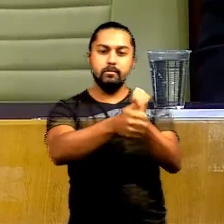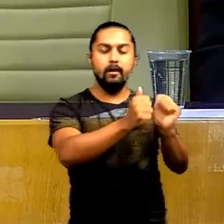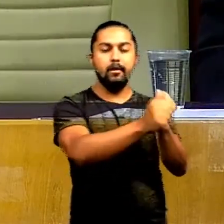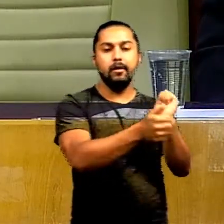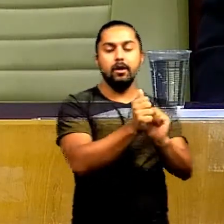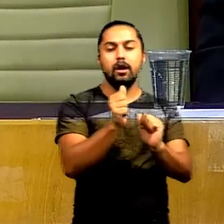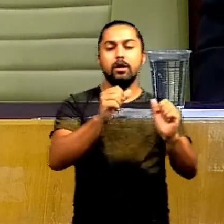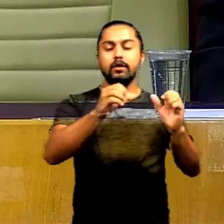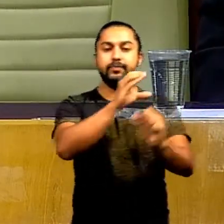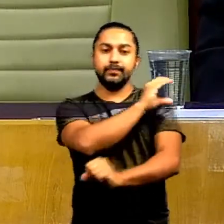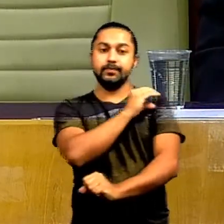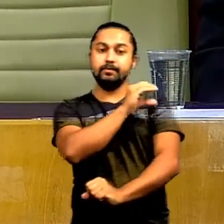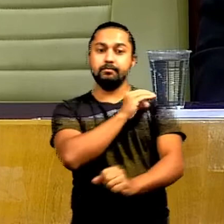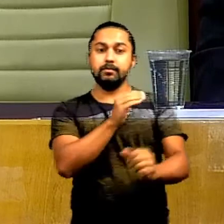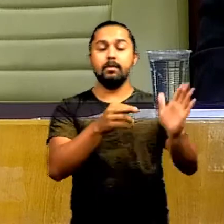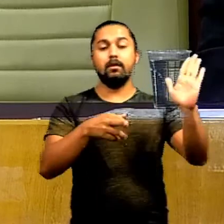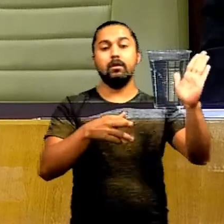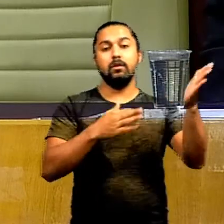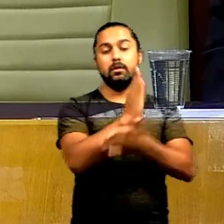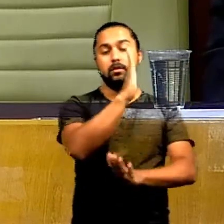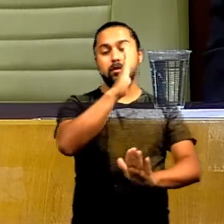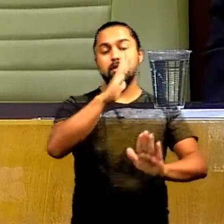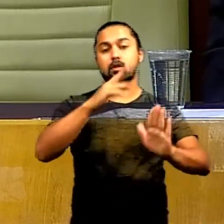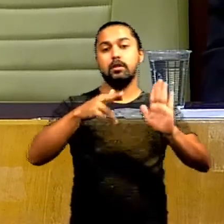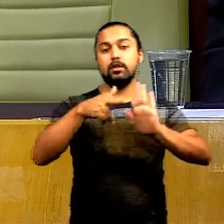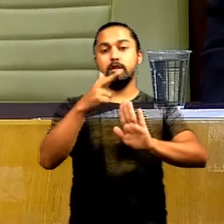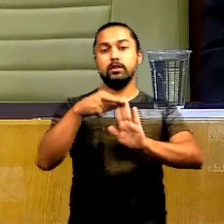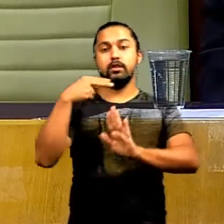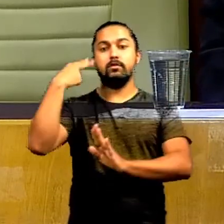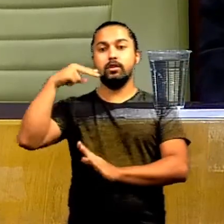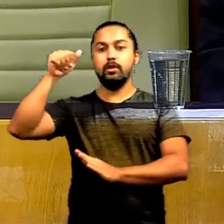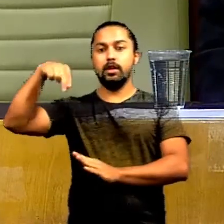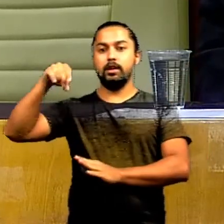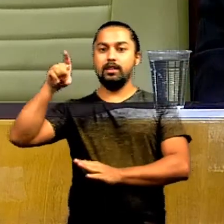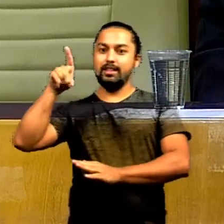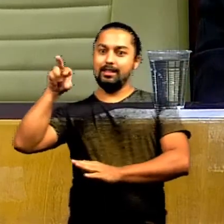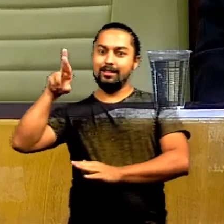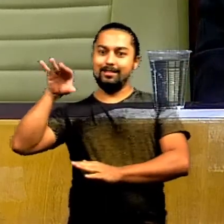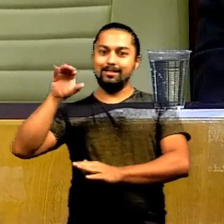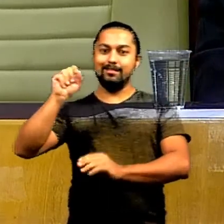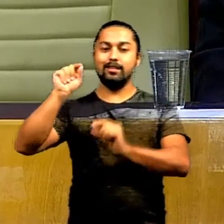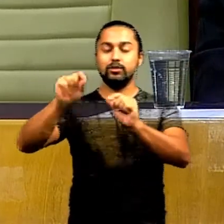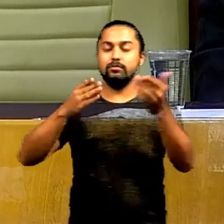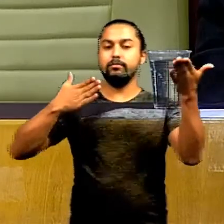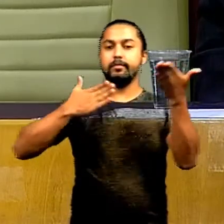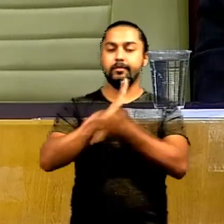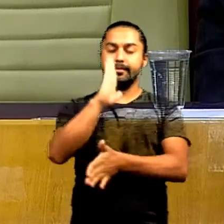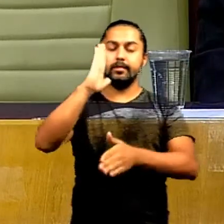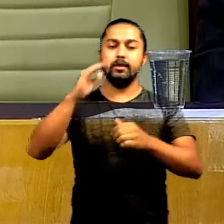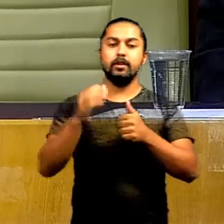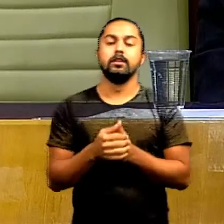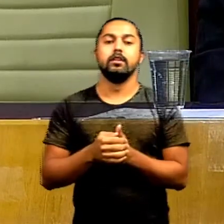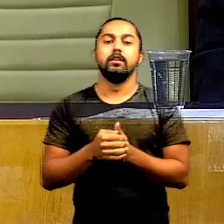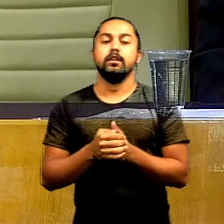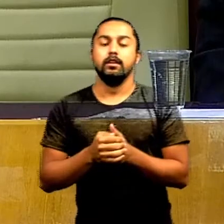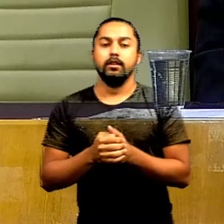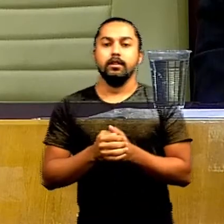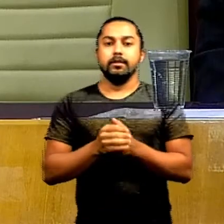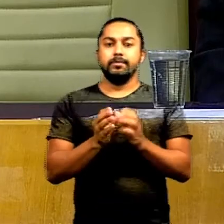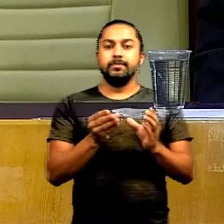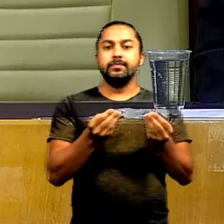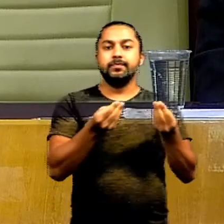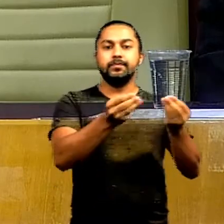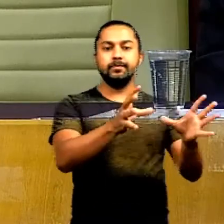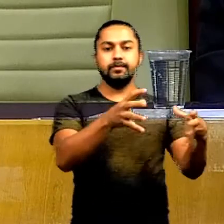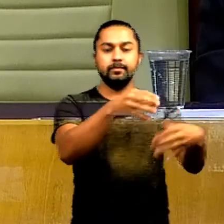comparecer da Comissão Constituição e Redação, pela aprovação. O relator, o vereador Anderson Salles, pela primeira votação, foi aprovado e